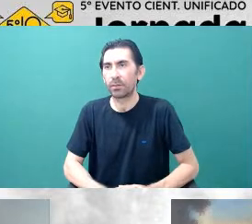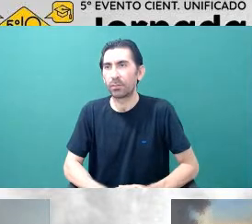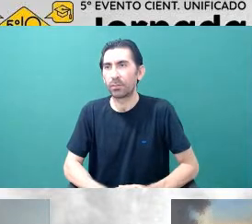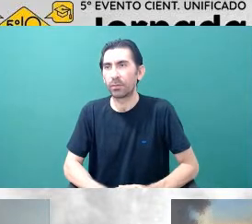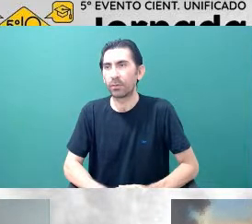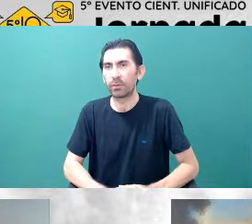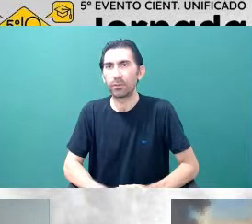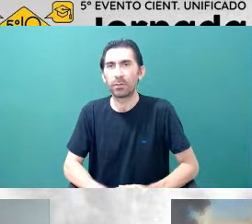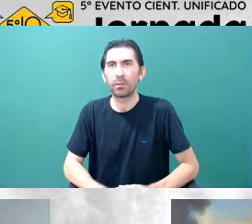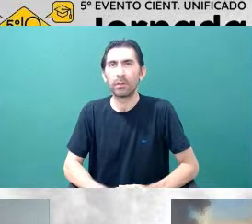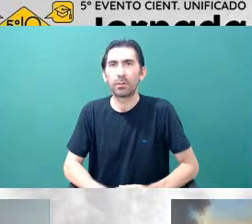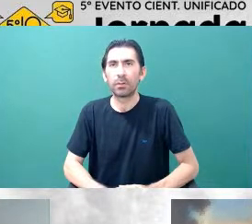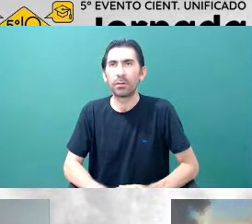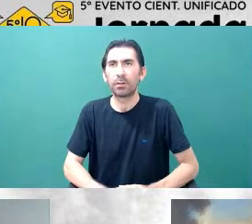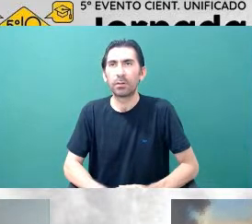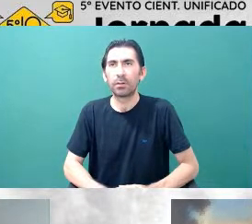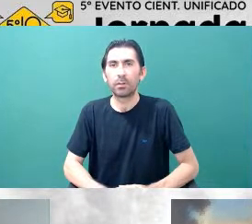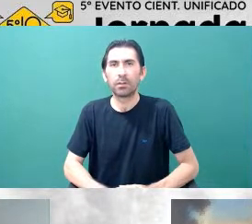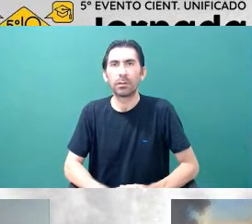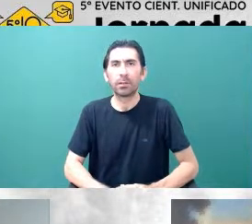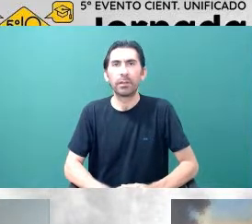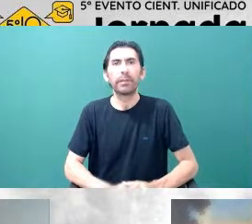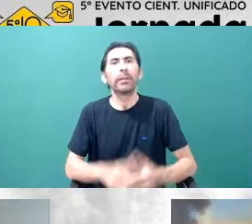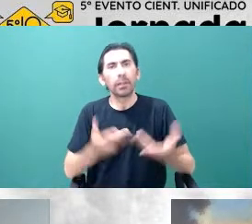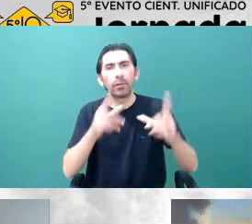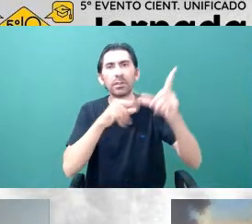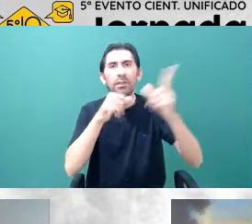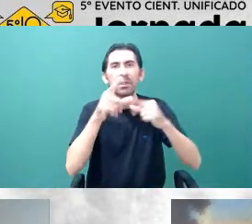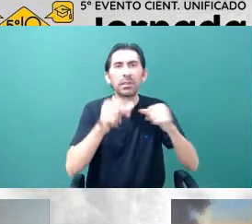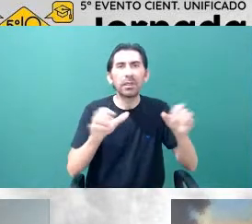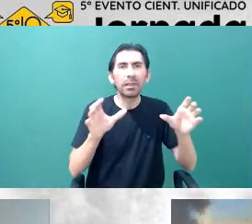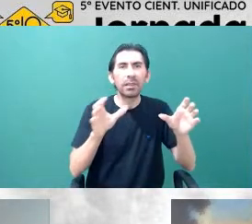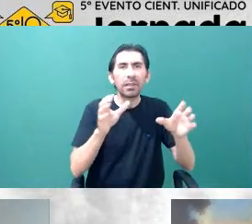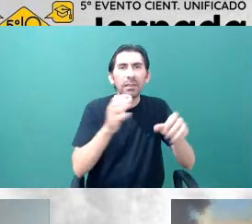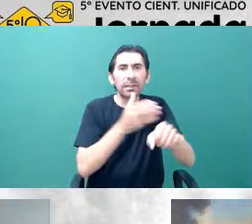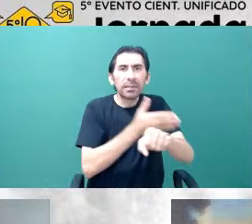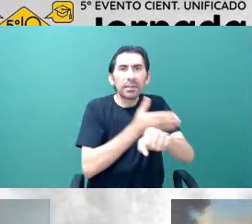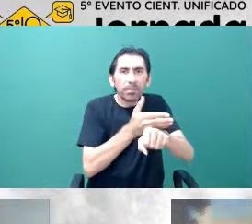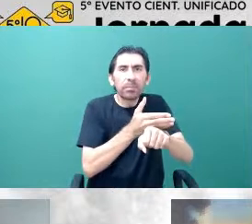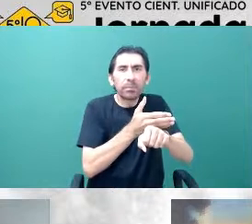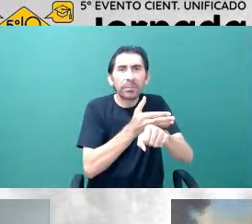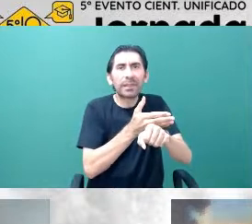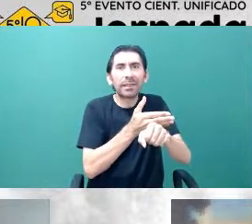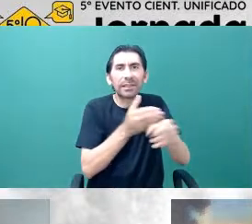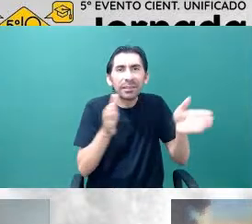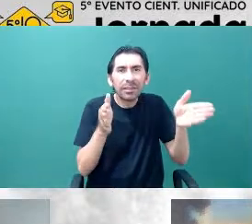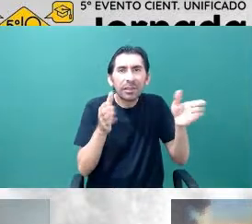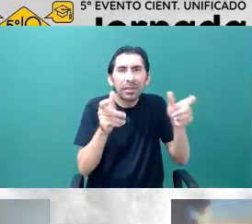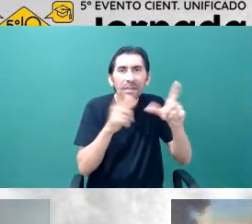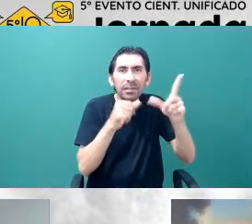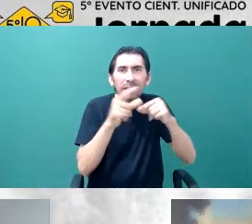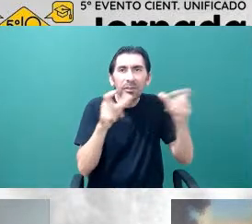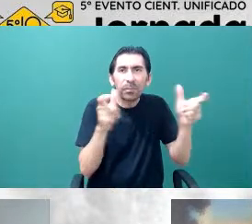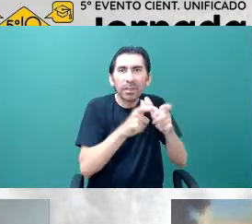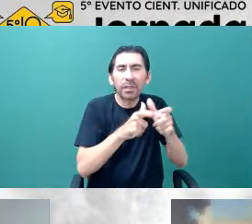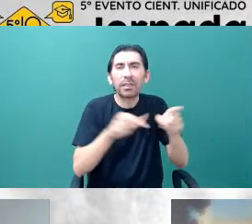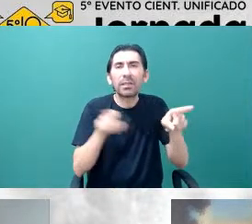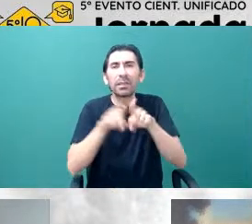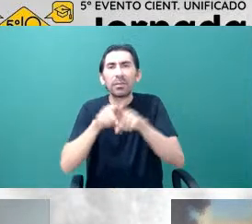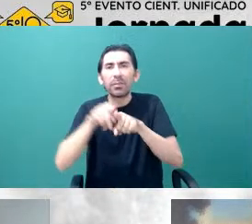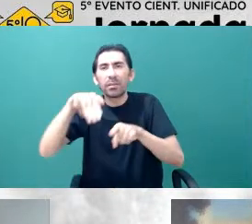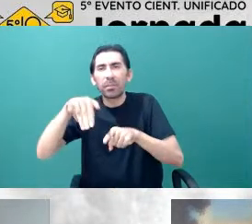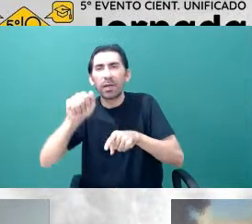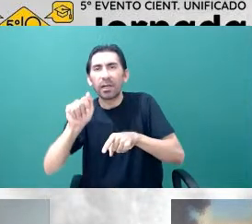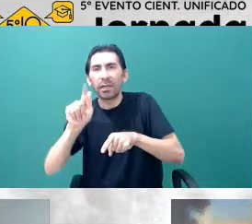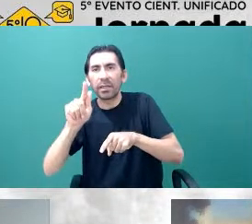essas estrelas, anas brancas e magnéticas, você varre todo o universo para descobri-la, com o tempo de algumas